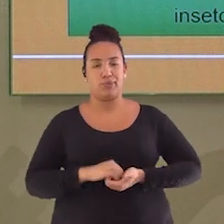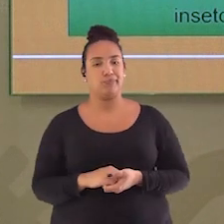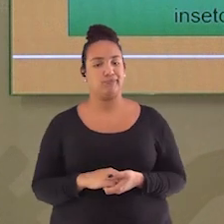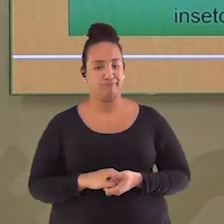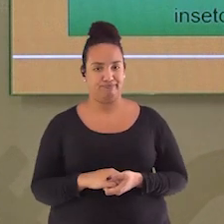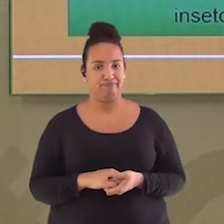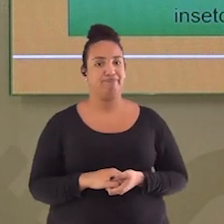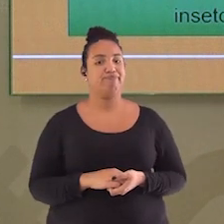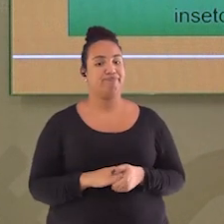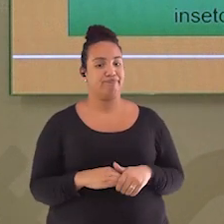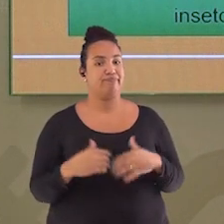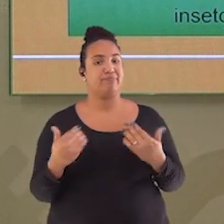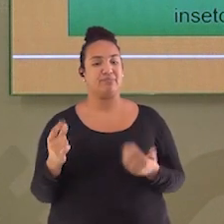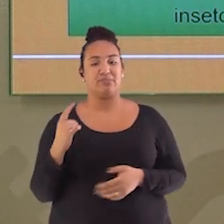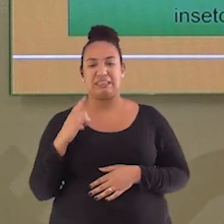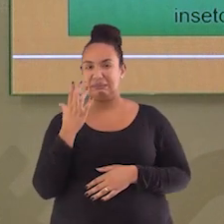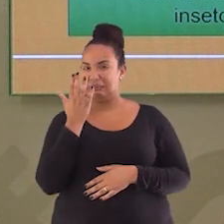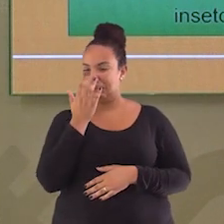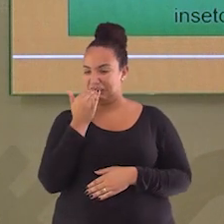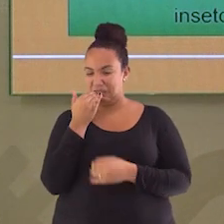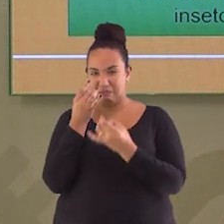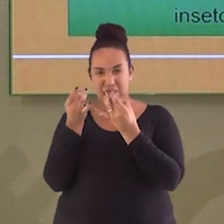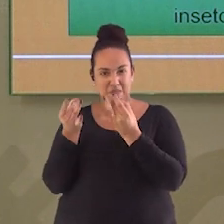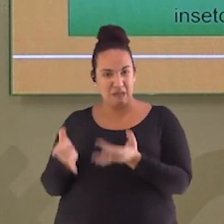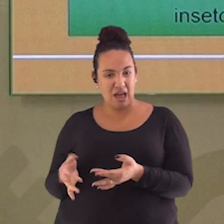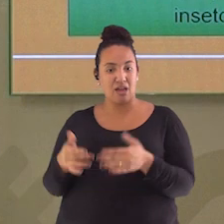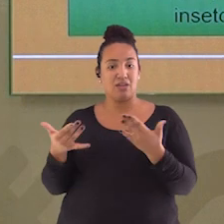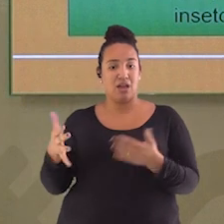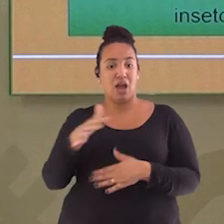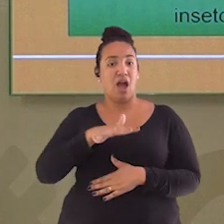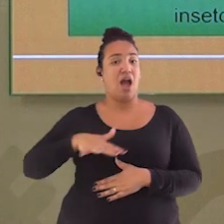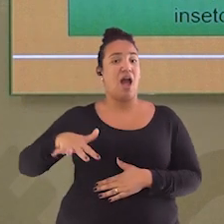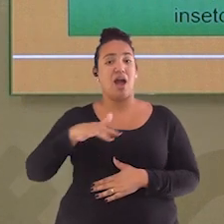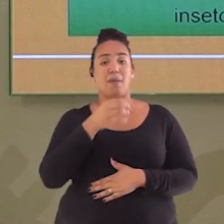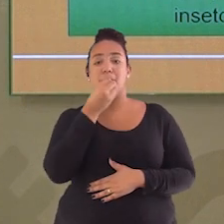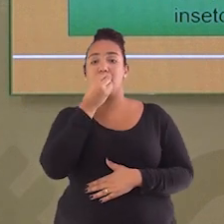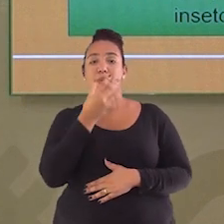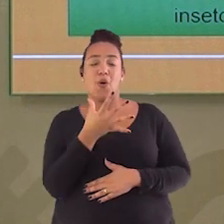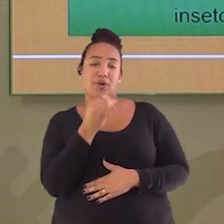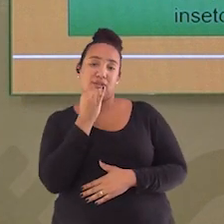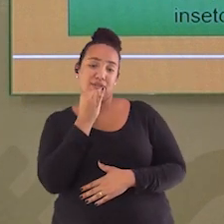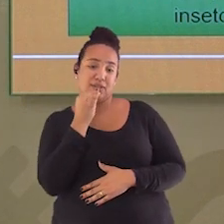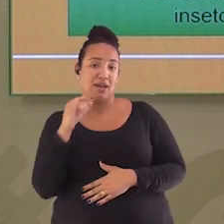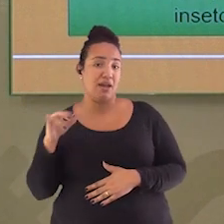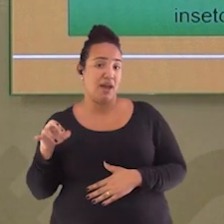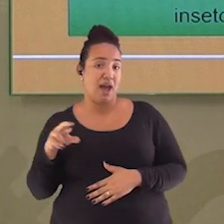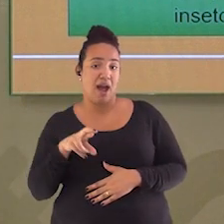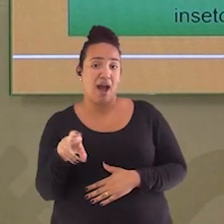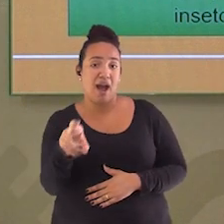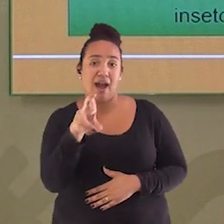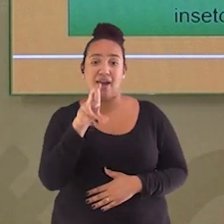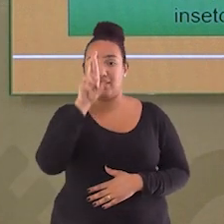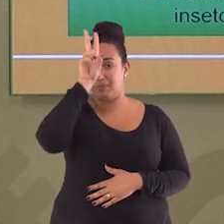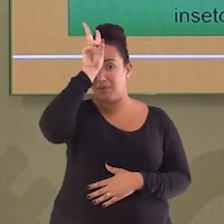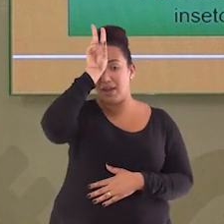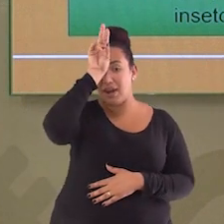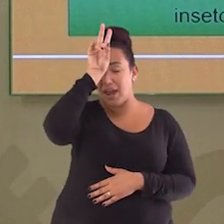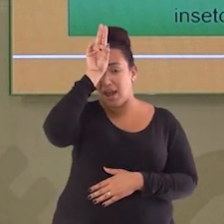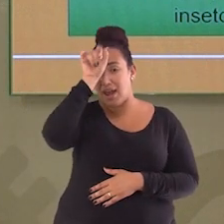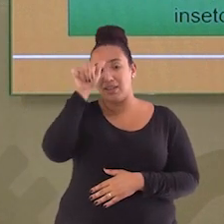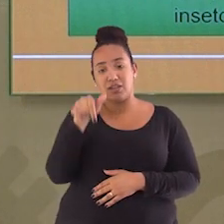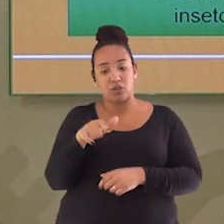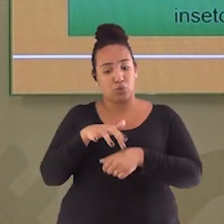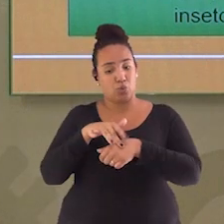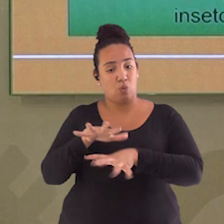Bom, por conta do resto de alimentos, esses ambientes são literalmente um prato cheio para roedores, insetos e outros seres vivos transmissores de